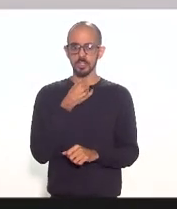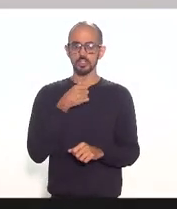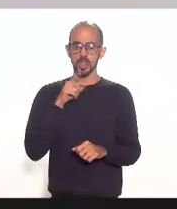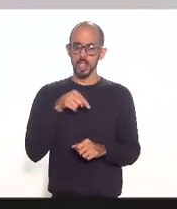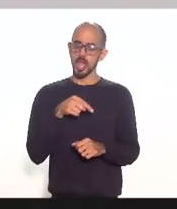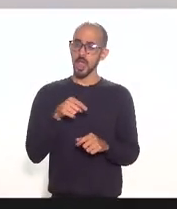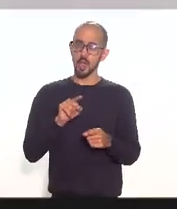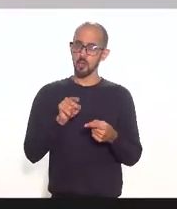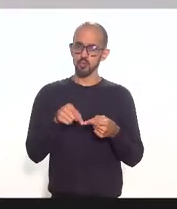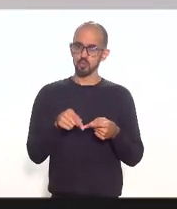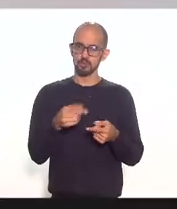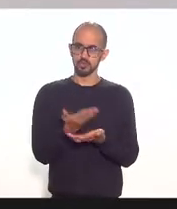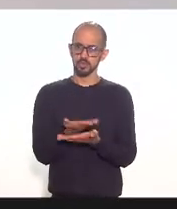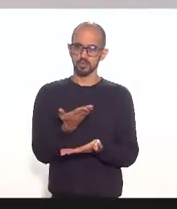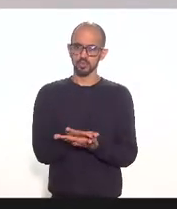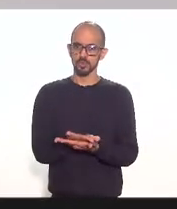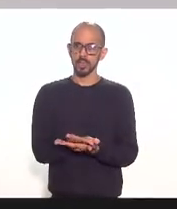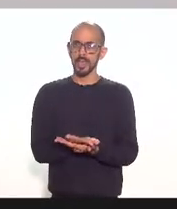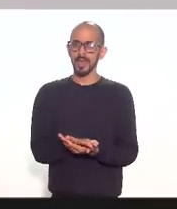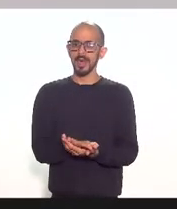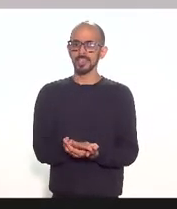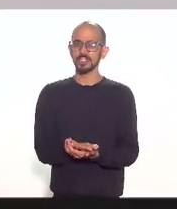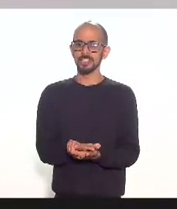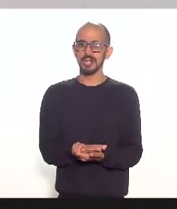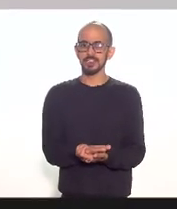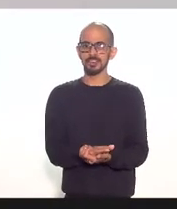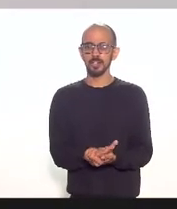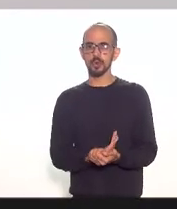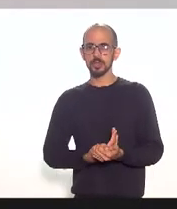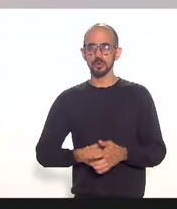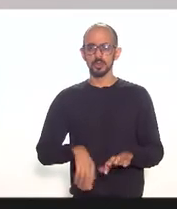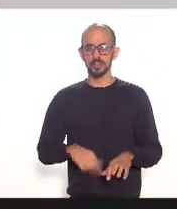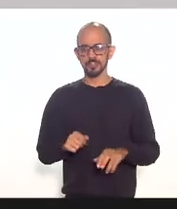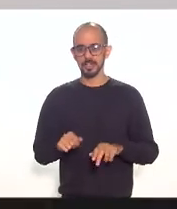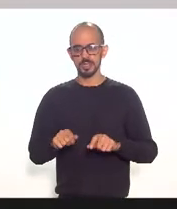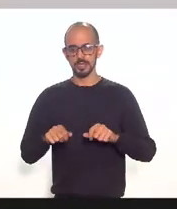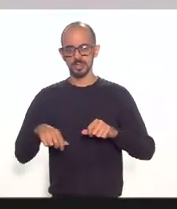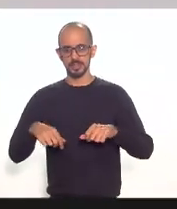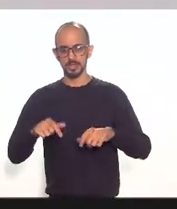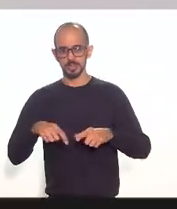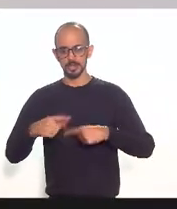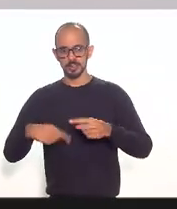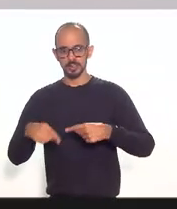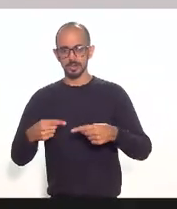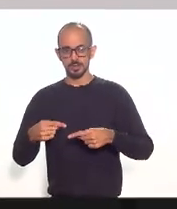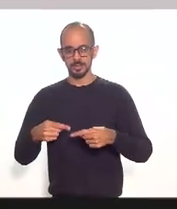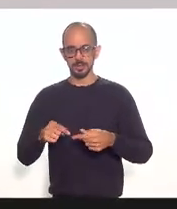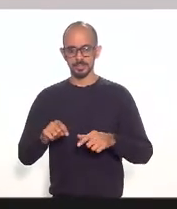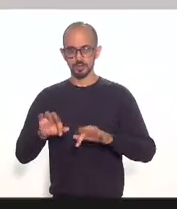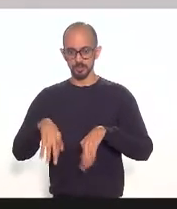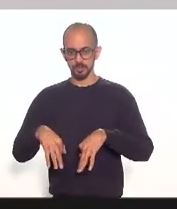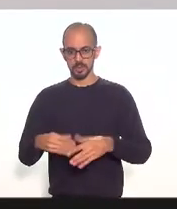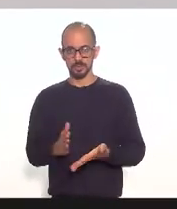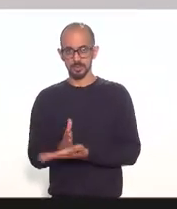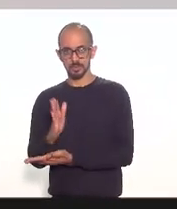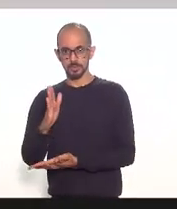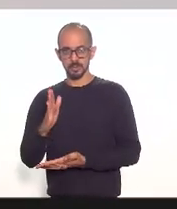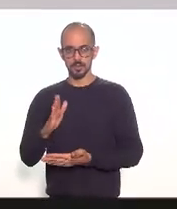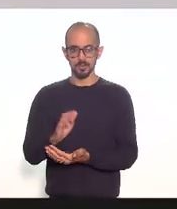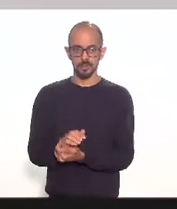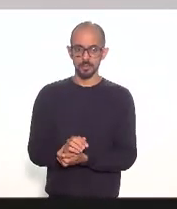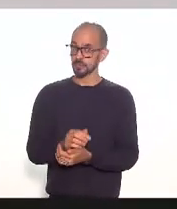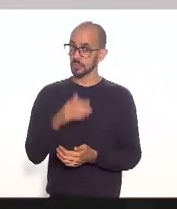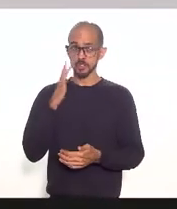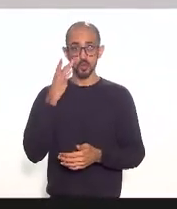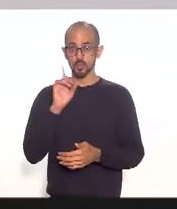estudo e o que o projeto de lei ao final de ser aprovado porque hoje a gente não sabe qual vai ser a redação